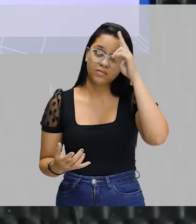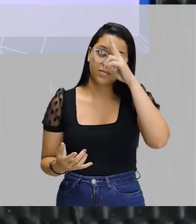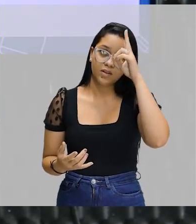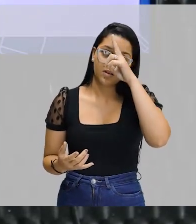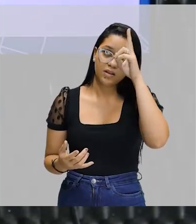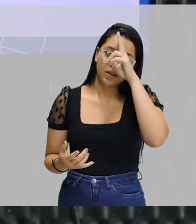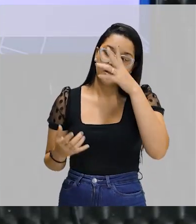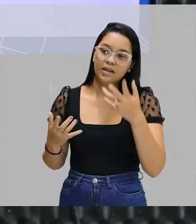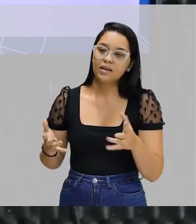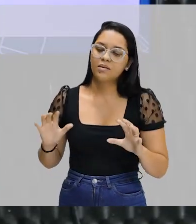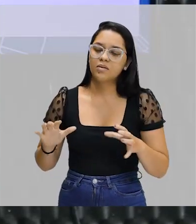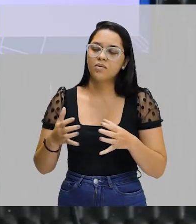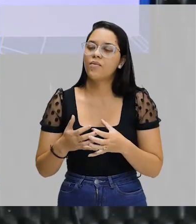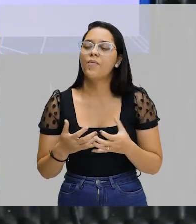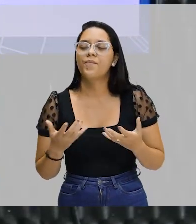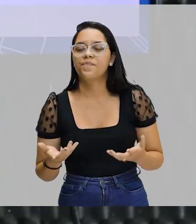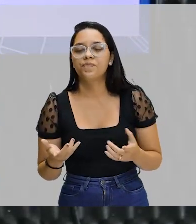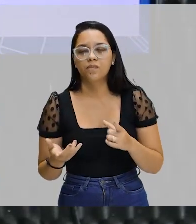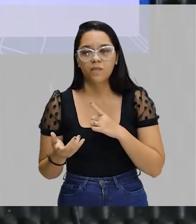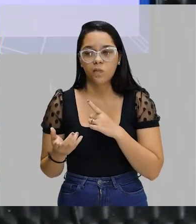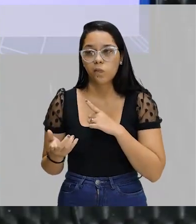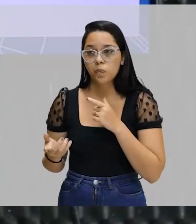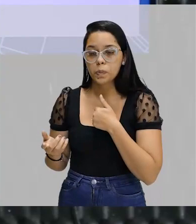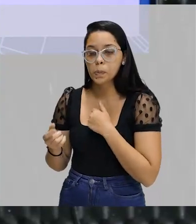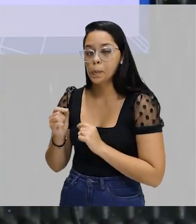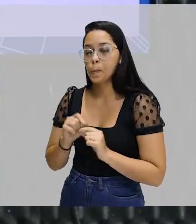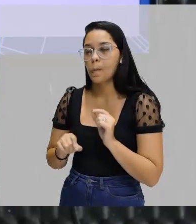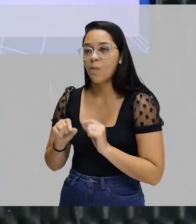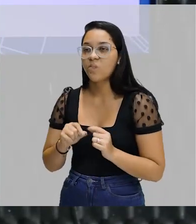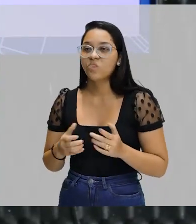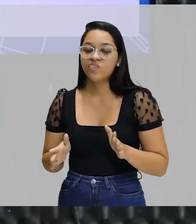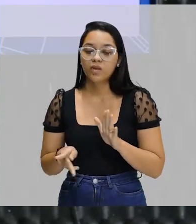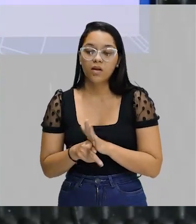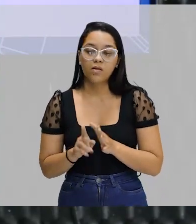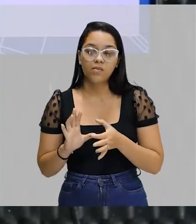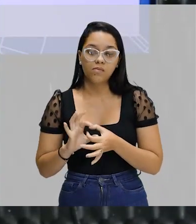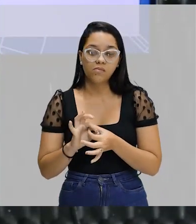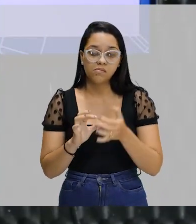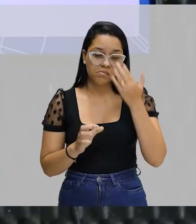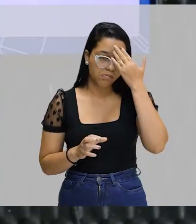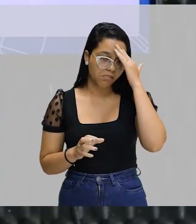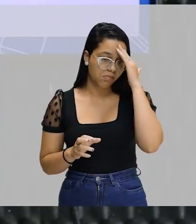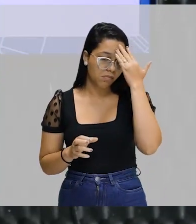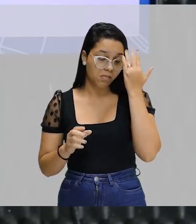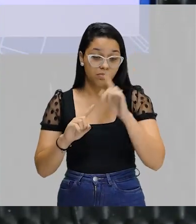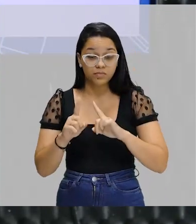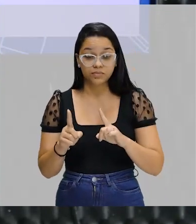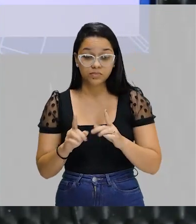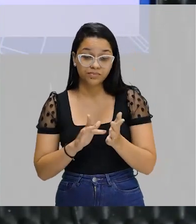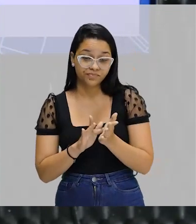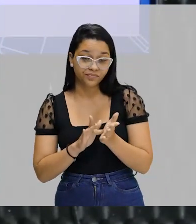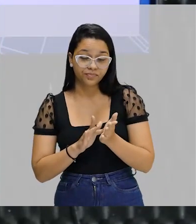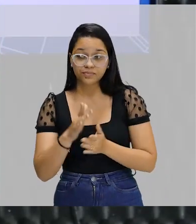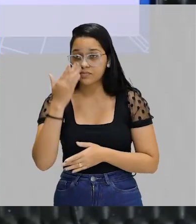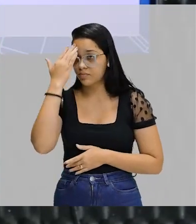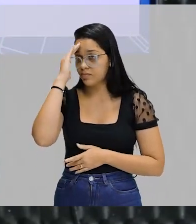classe gramatical, o que que é. Aí eu vou tentar pelo contexto. Não entendia. Ou,